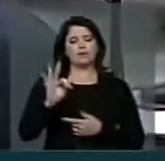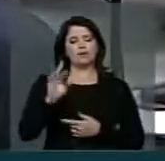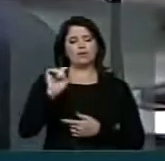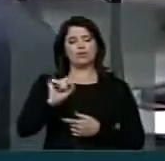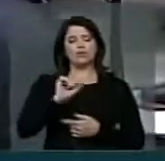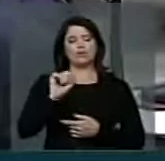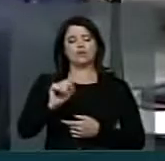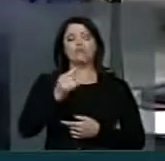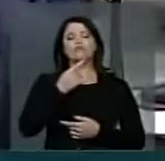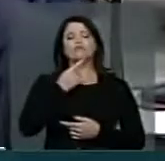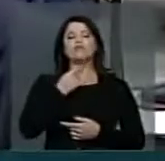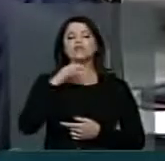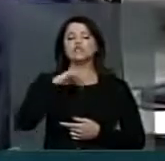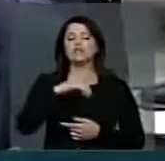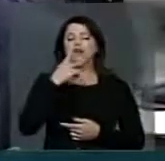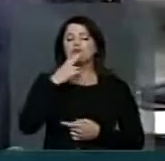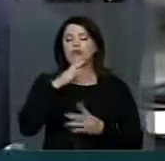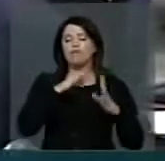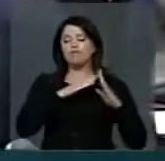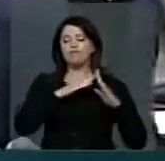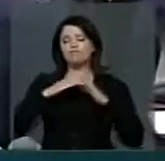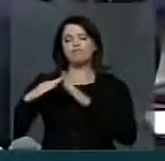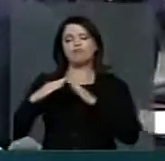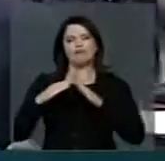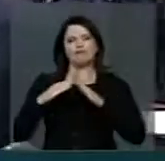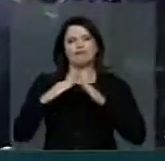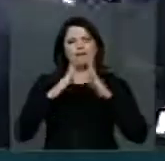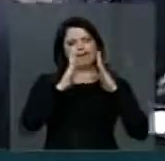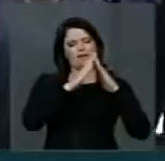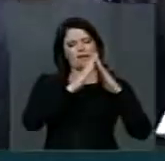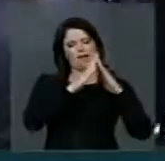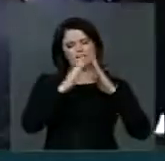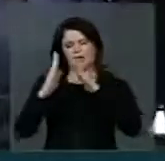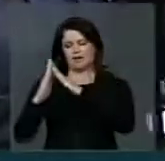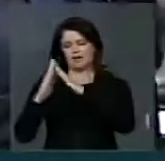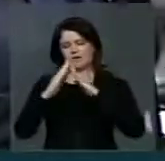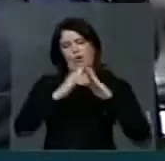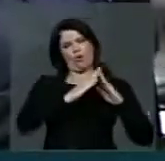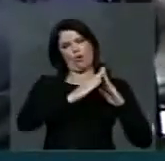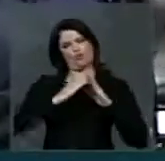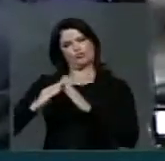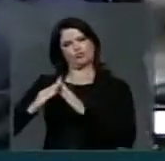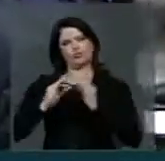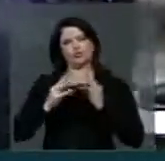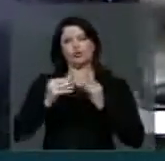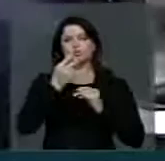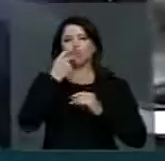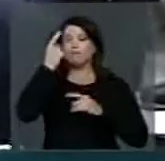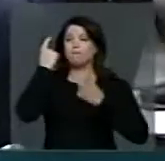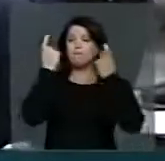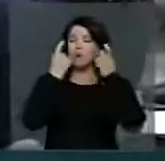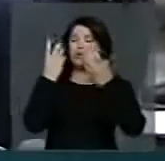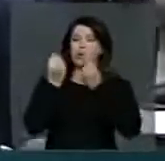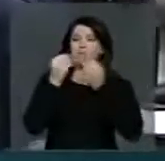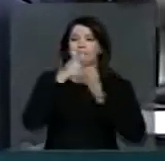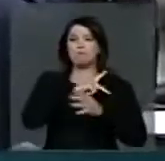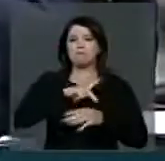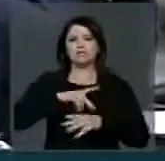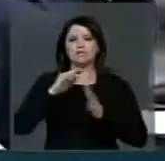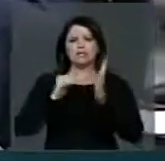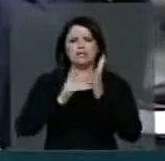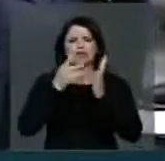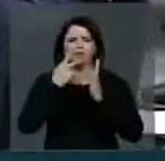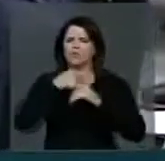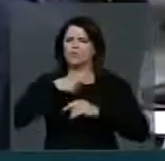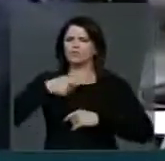querendo que isso seja um puxadinho. Fica preocupado quando os presidentes do Senado assumam a